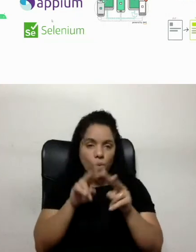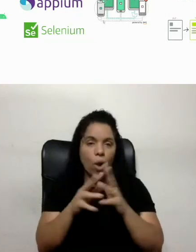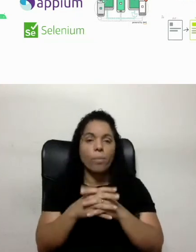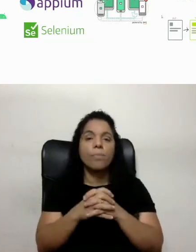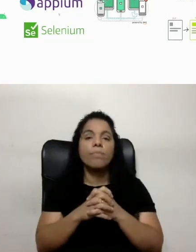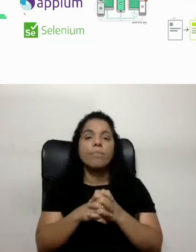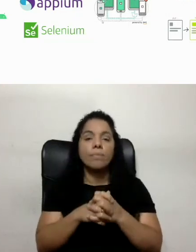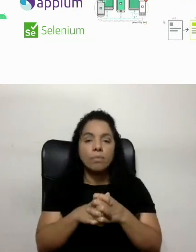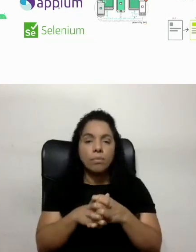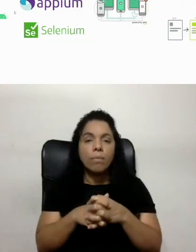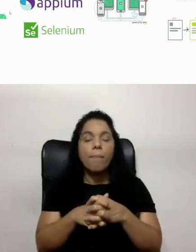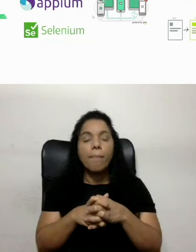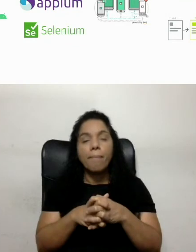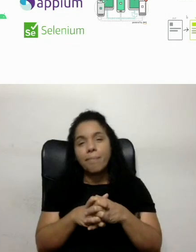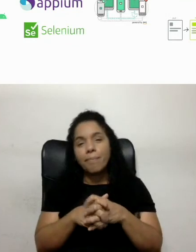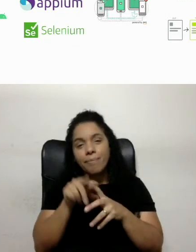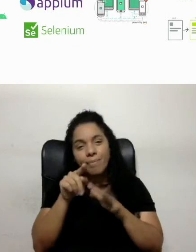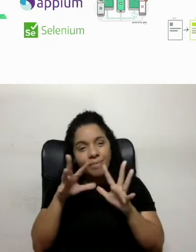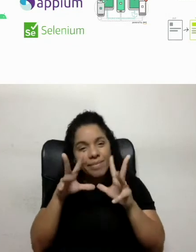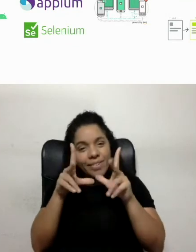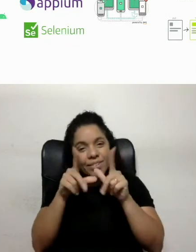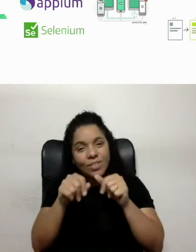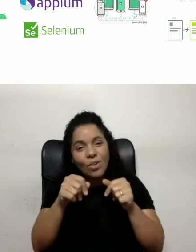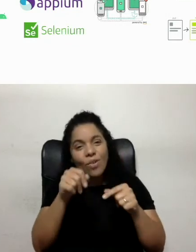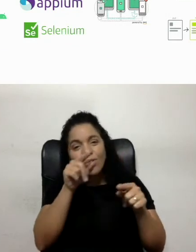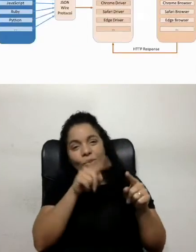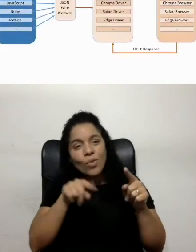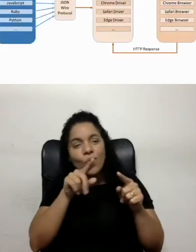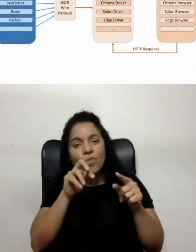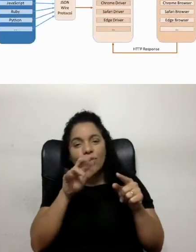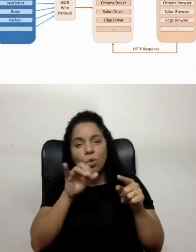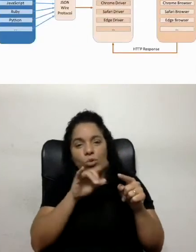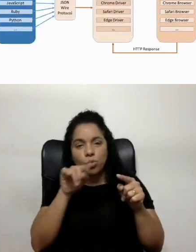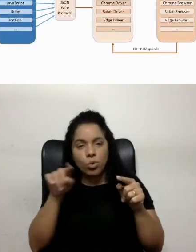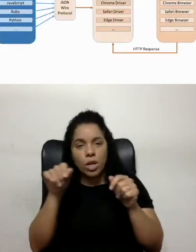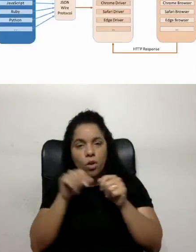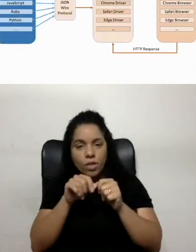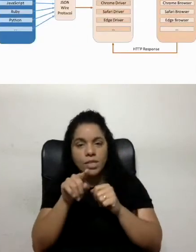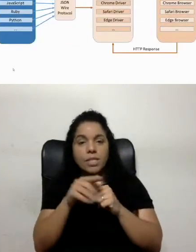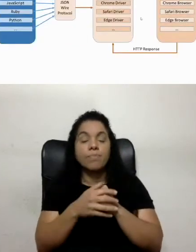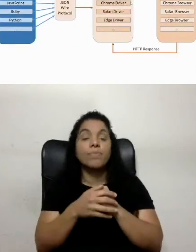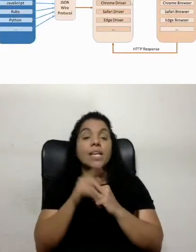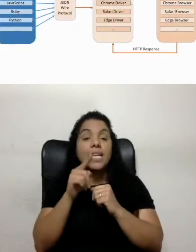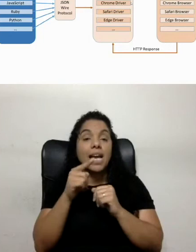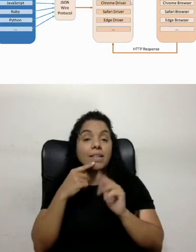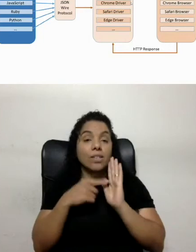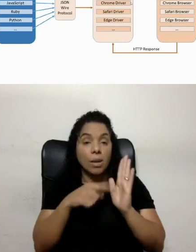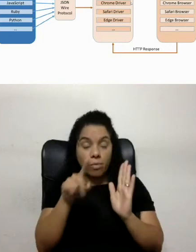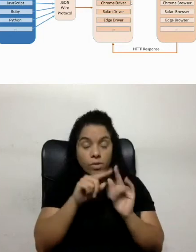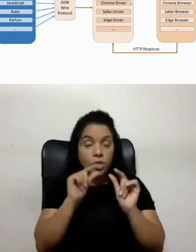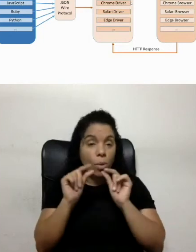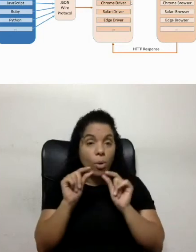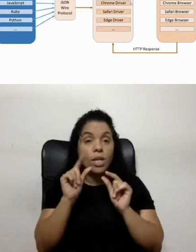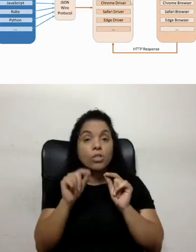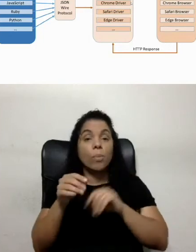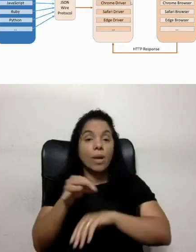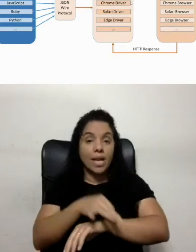Esse aqui foi todo o fluxo que eu fiz. E aqui eu trago para vocês um pouquinho sobre a